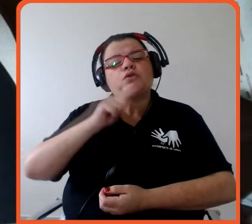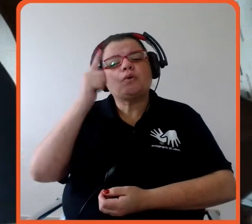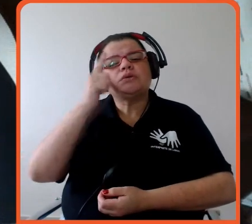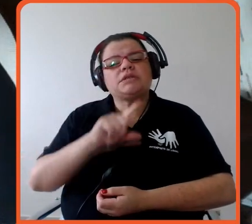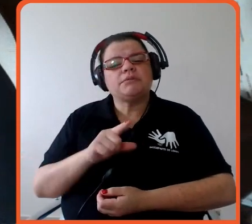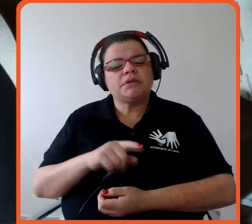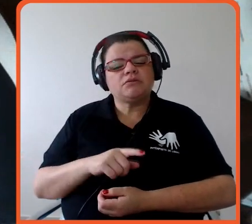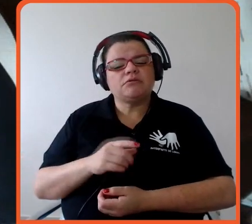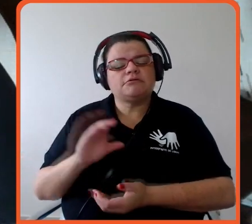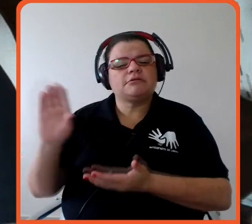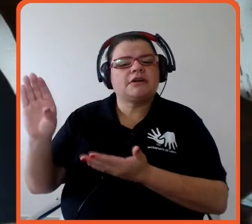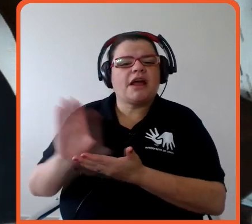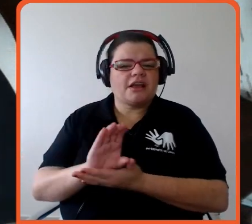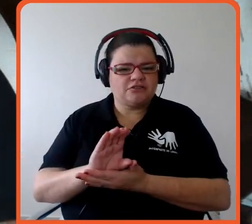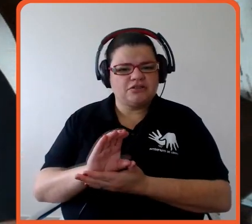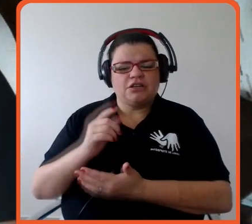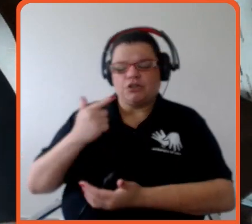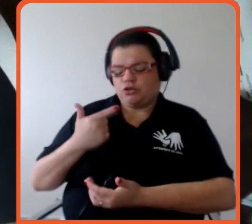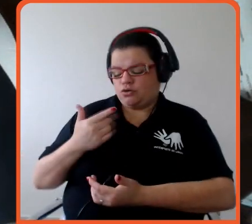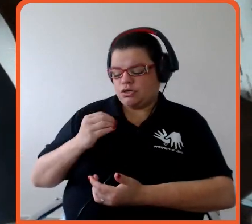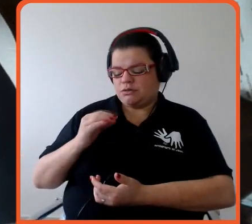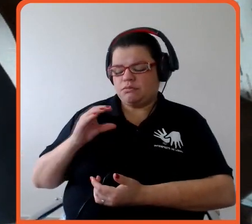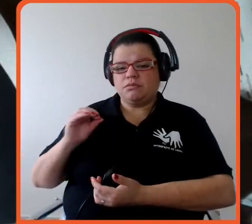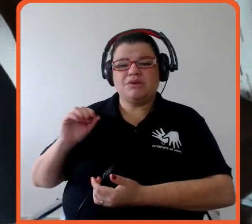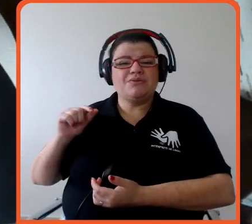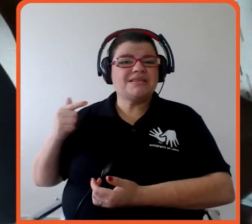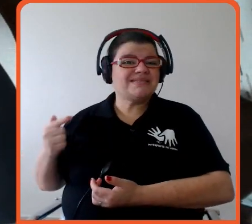em 2007, foi a primeira empresa